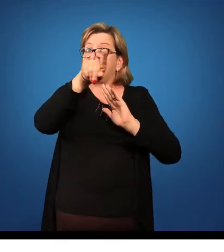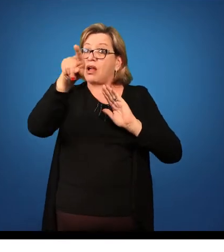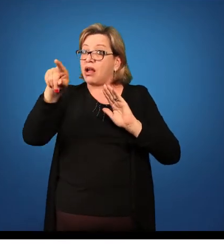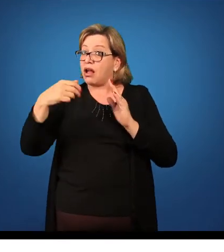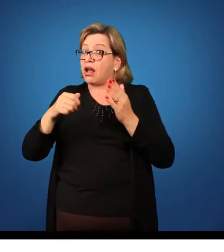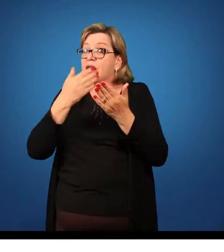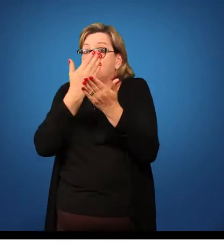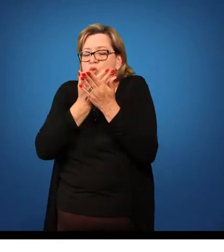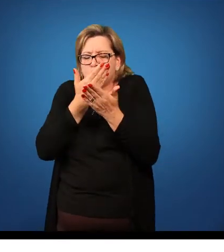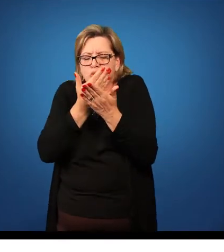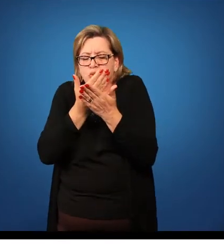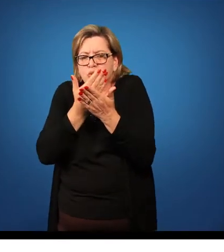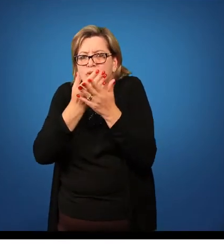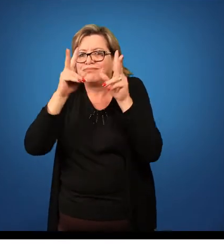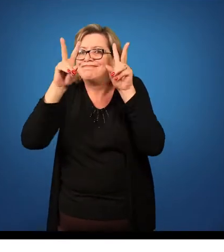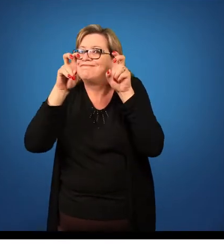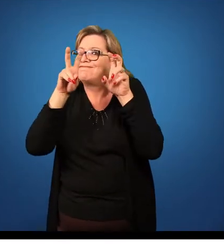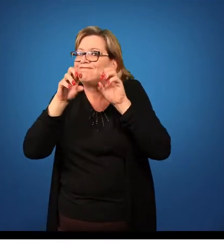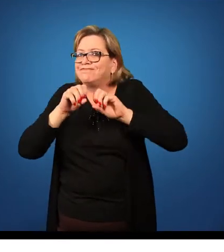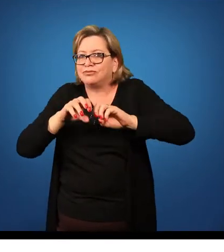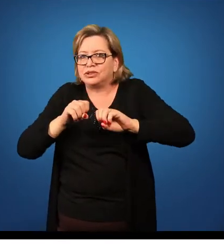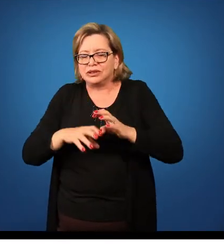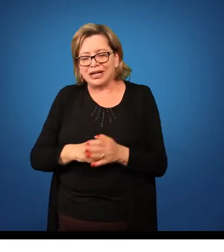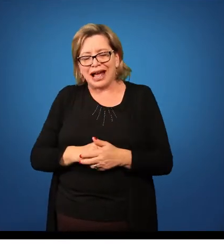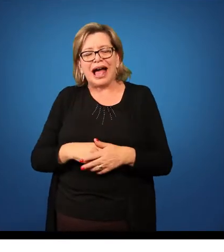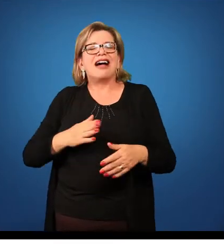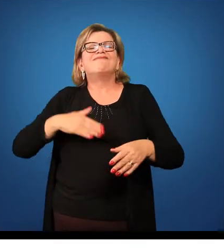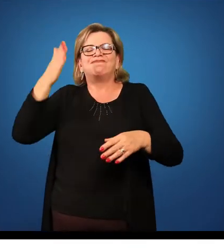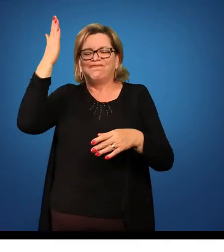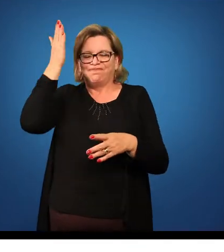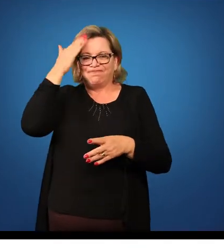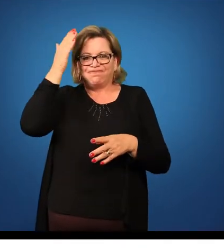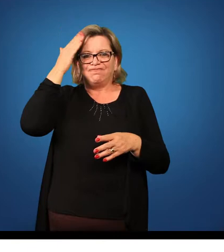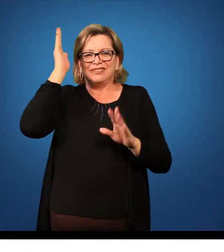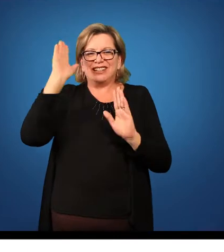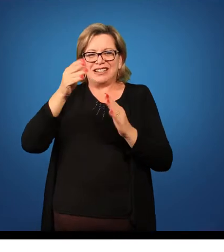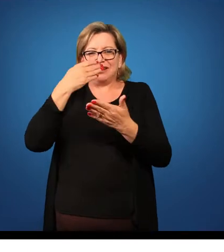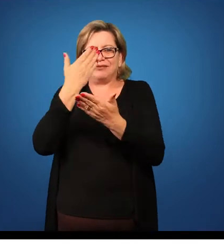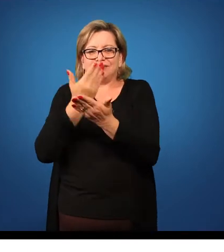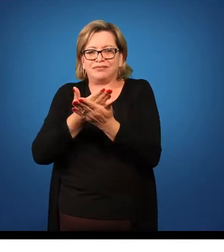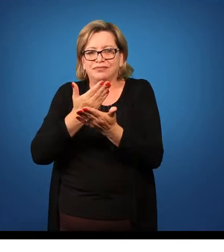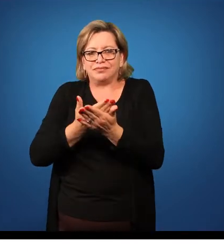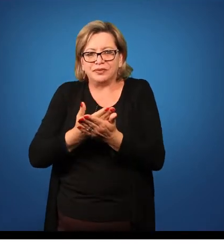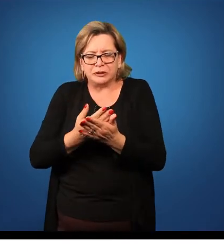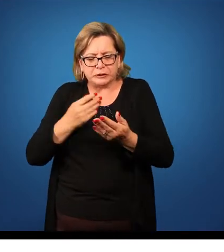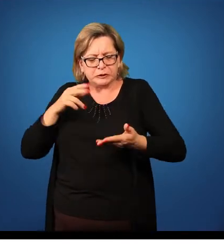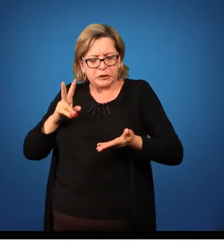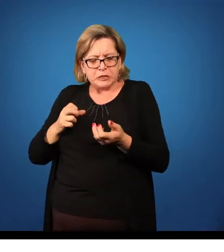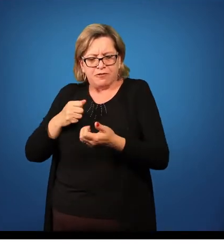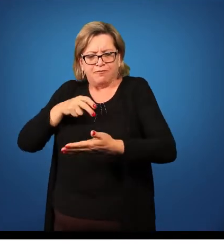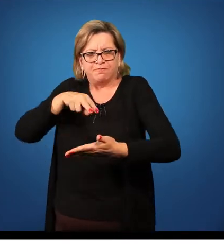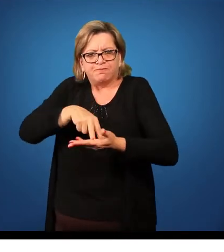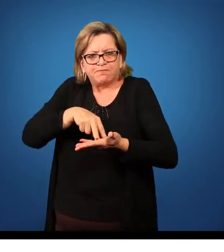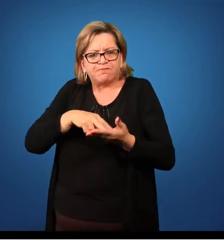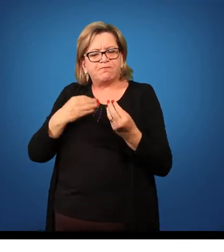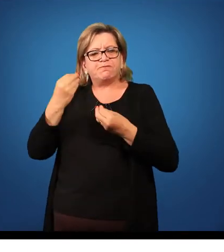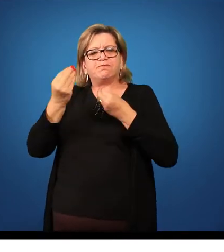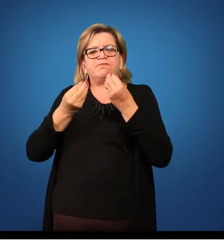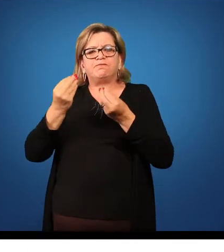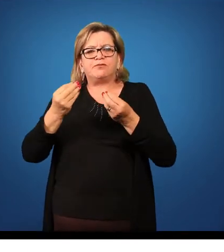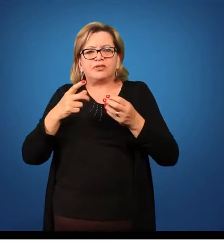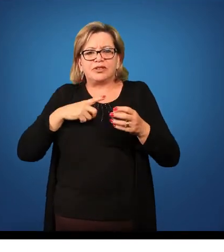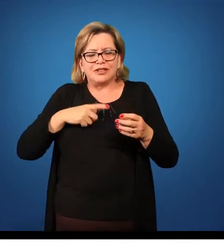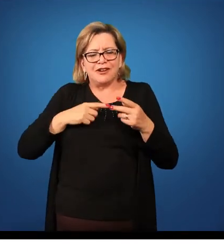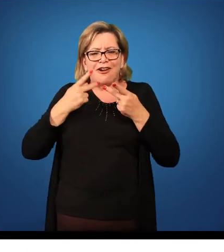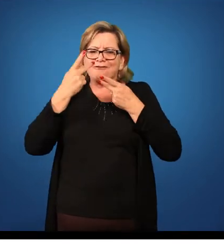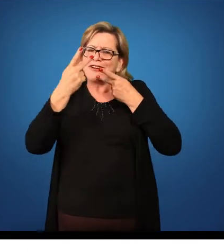o assunto que você vai trabalhar. Se você domina os conteúdos, se você estudou de forma efetiva sobre aquele assunto, você vai